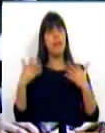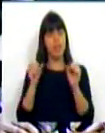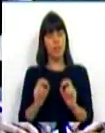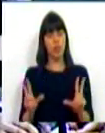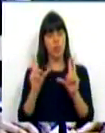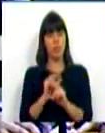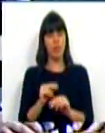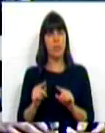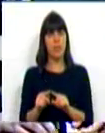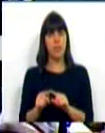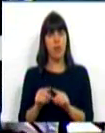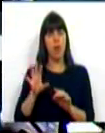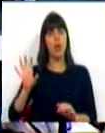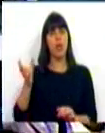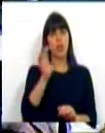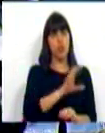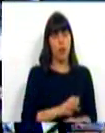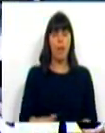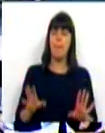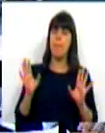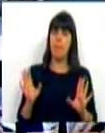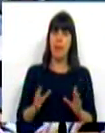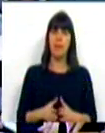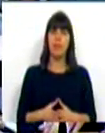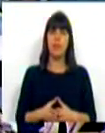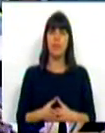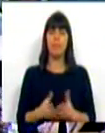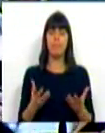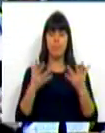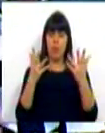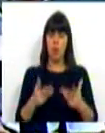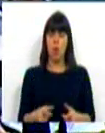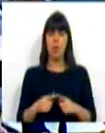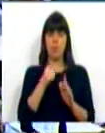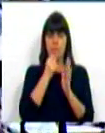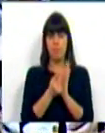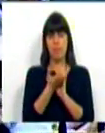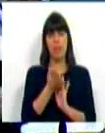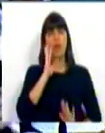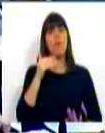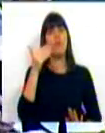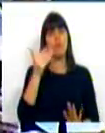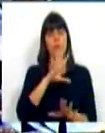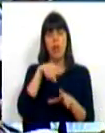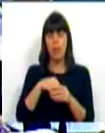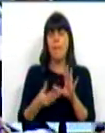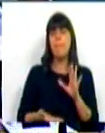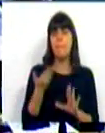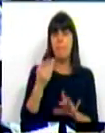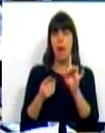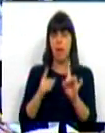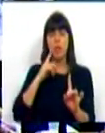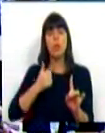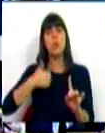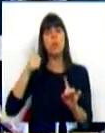de inovação regional. Mas o orçamento e as medidas para o futuro incluem mais, incluem,